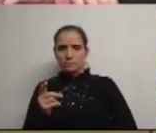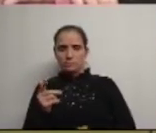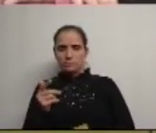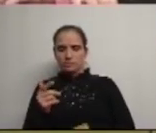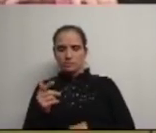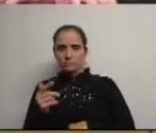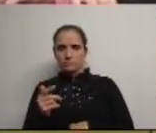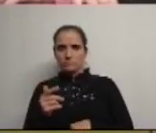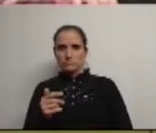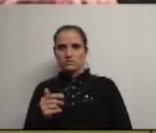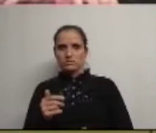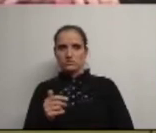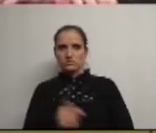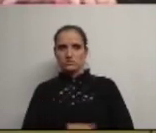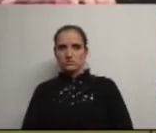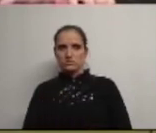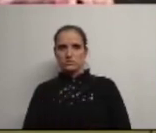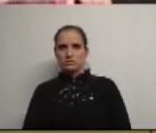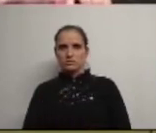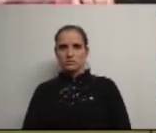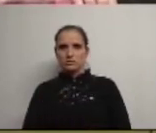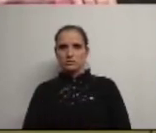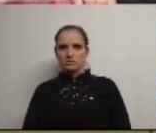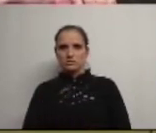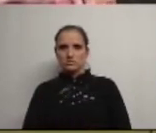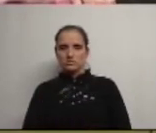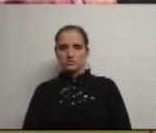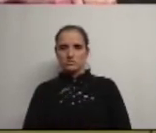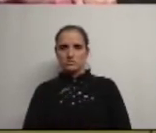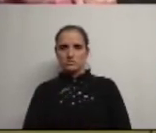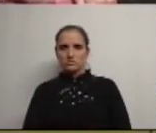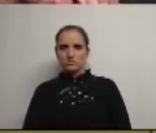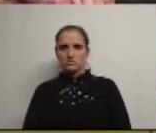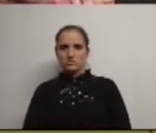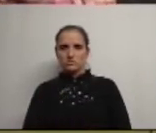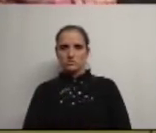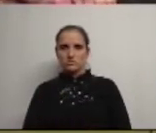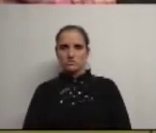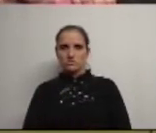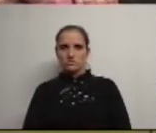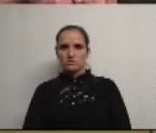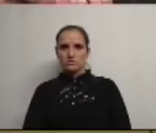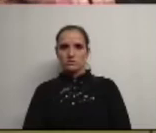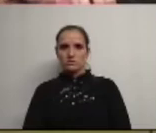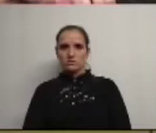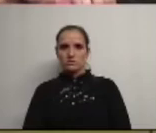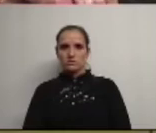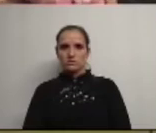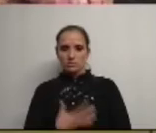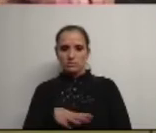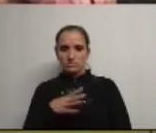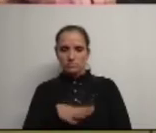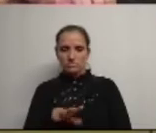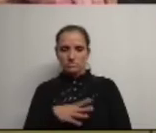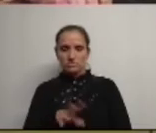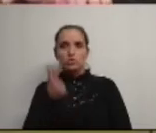isso eu quero quero quero já